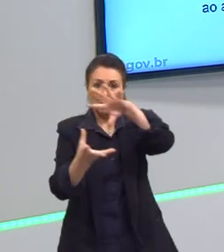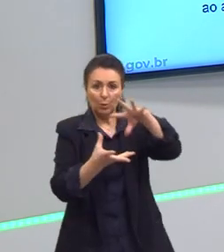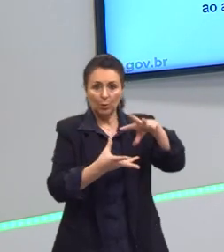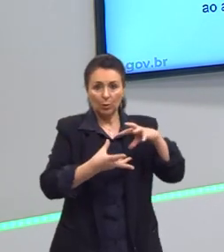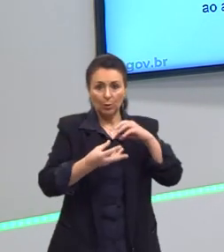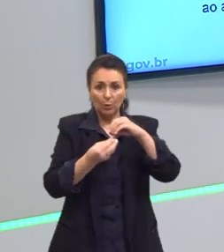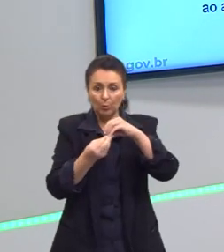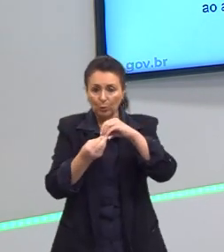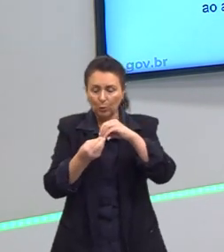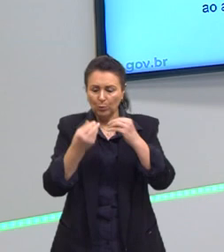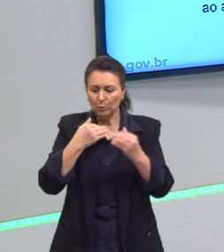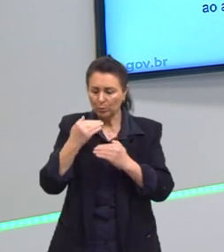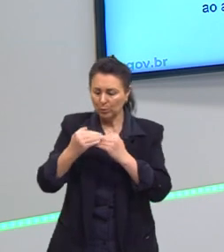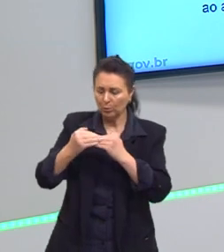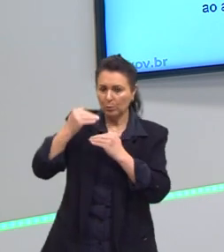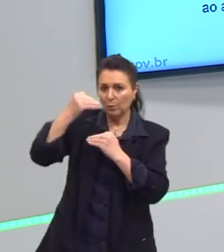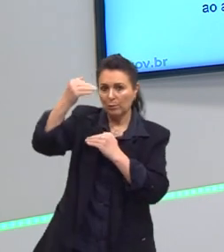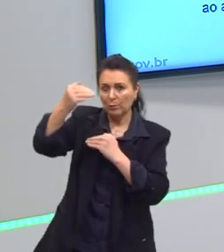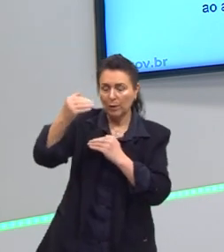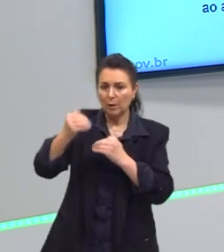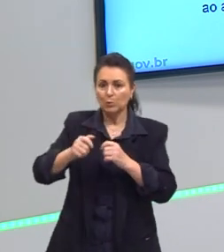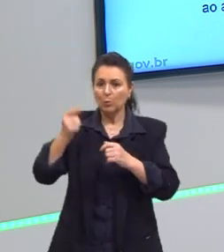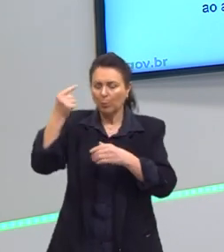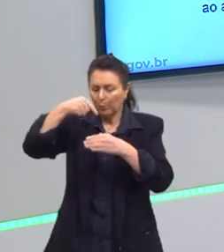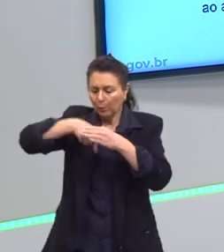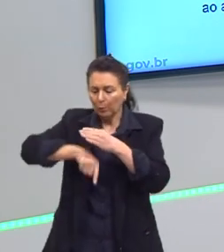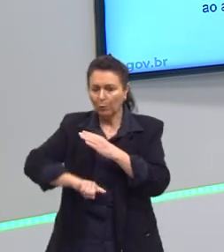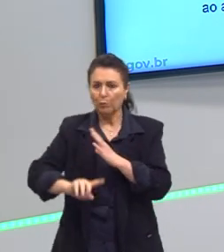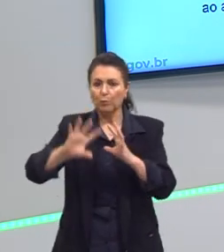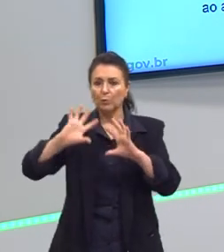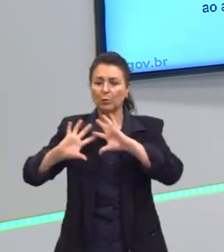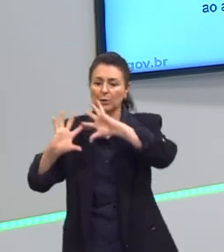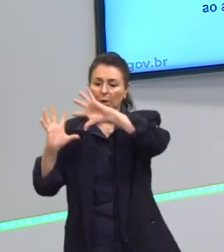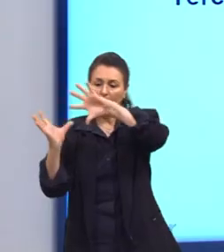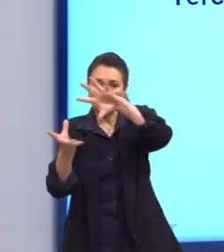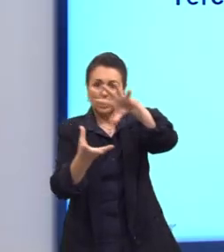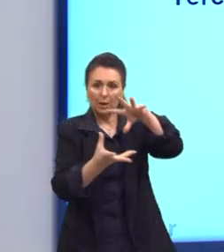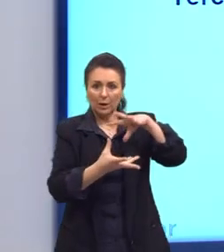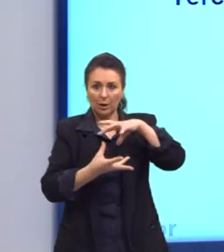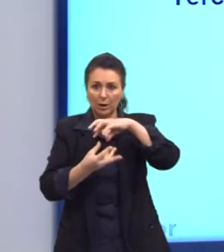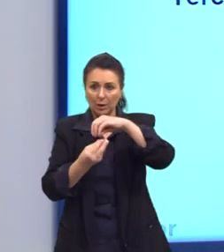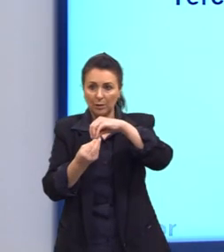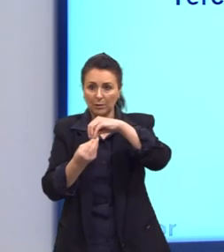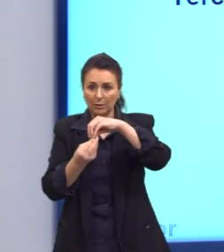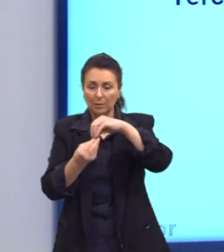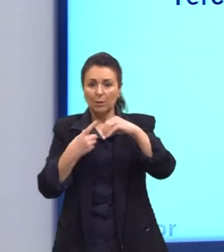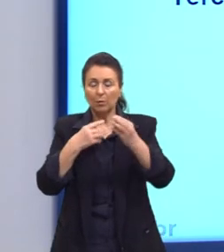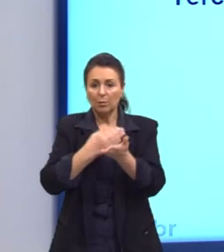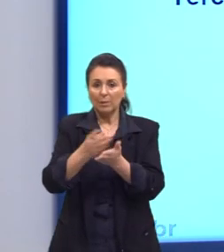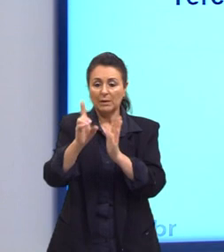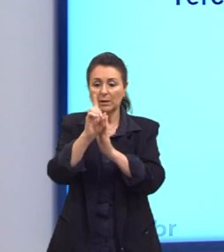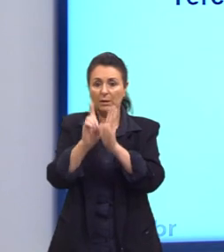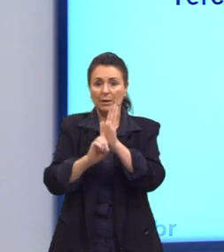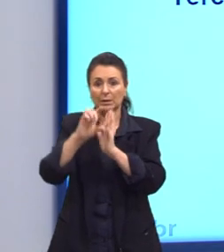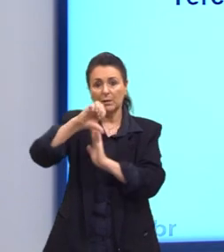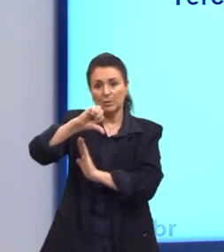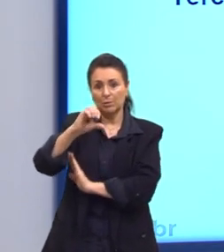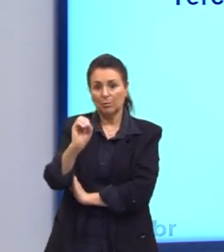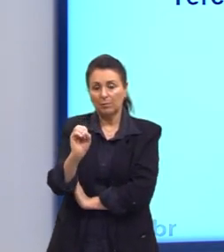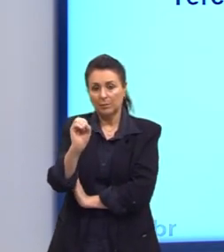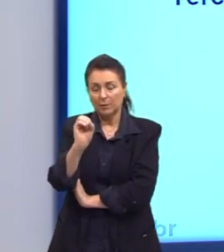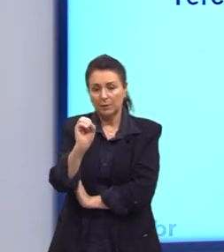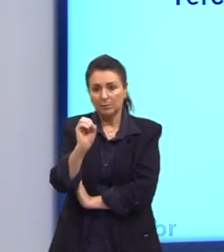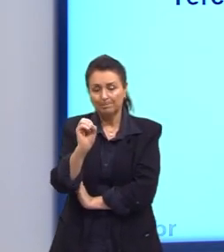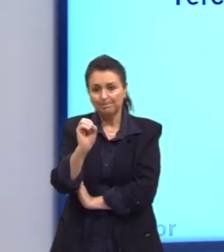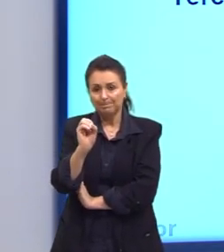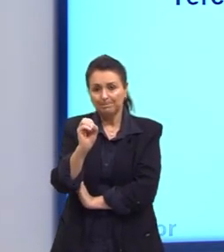há um avanço bem intenso da globalização, e a quarta fase, teve início a partir da década de 1990, que eu estava falando, e